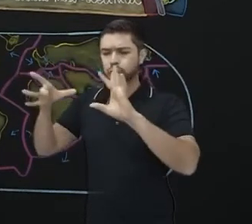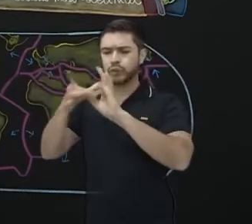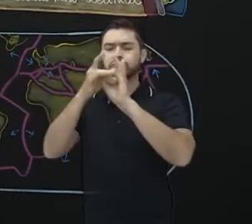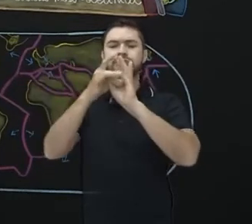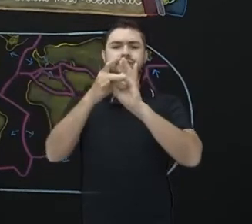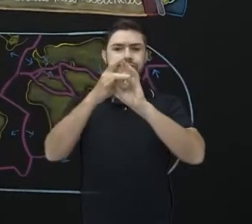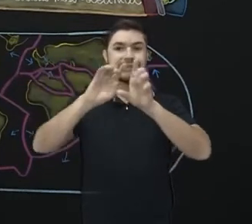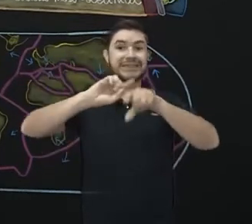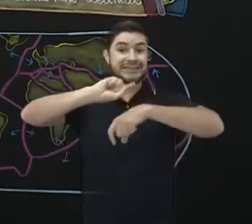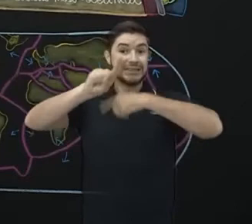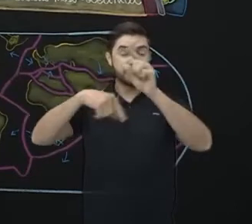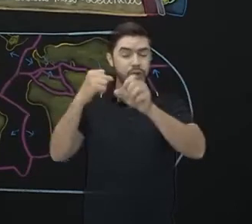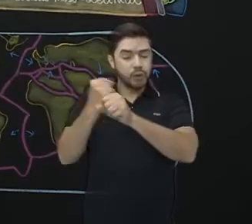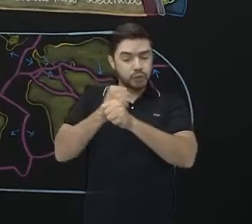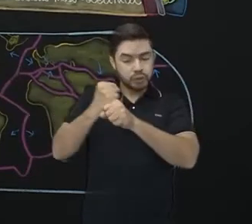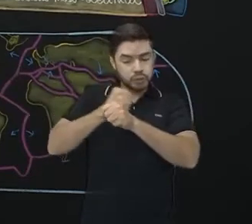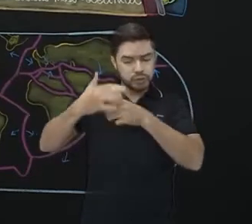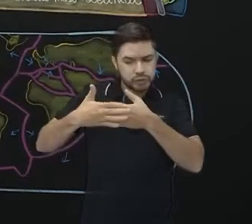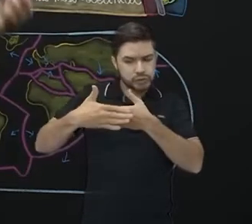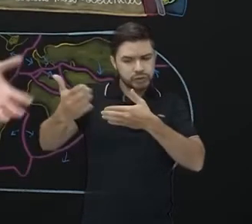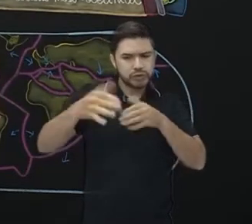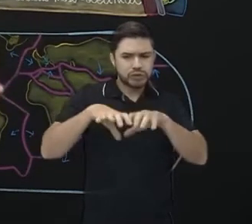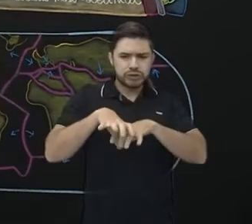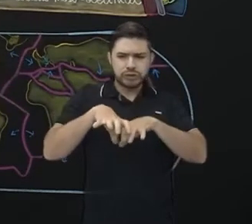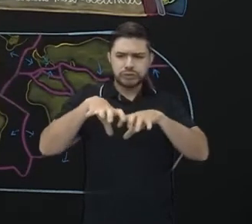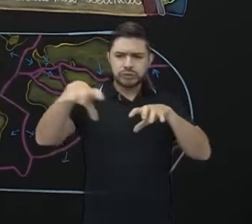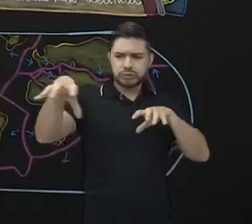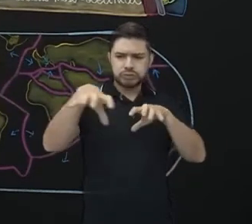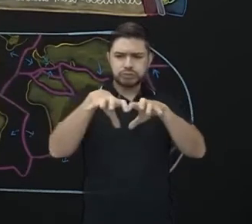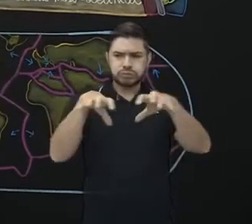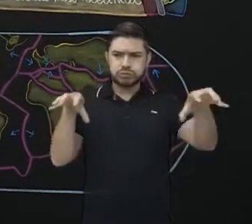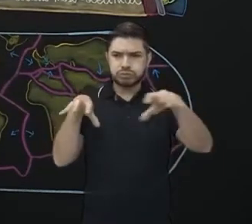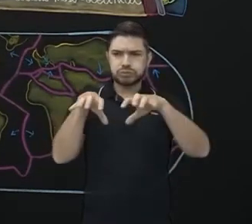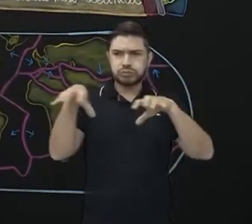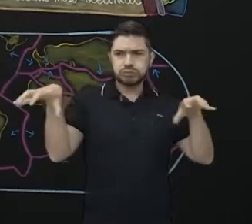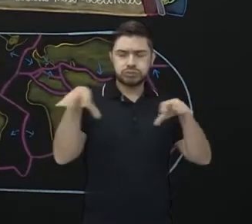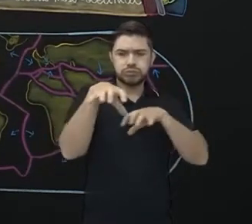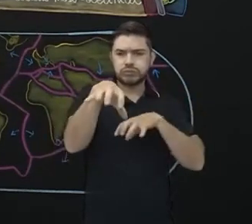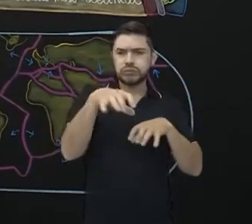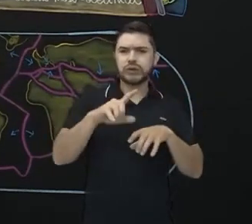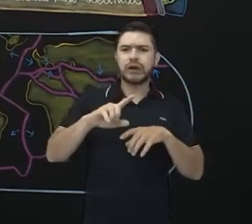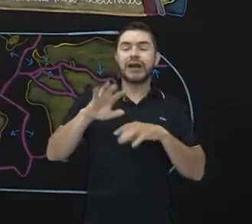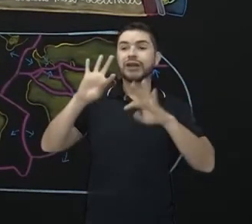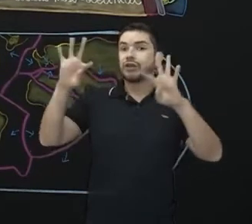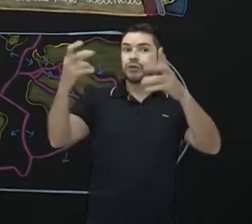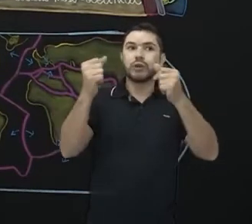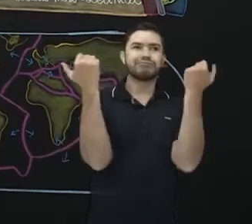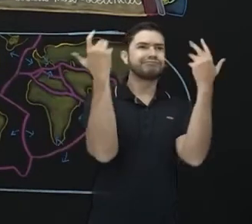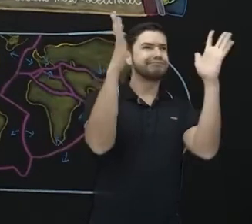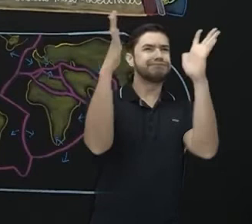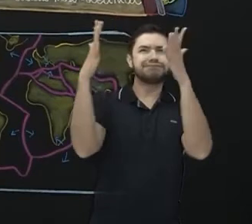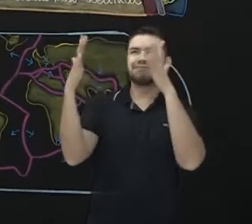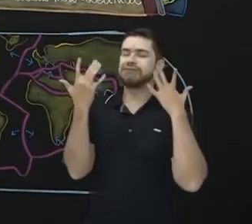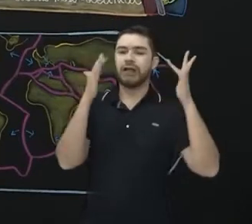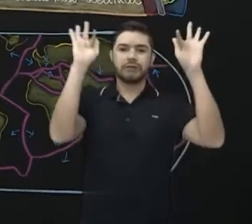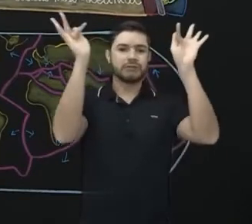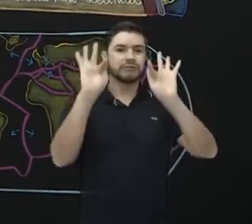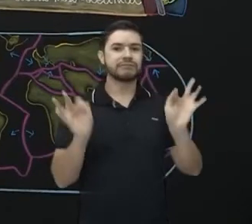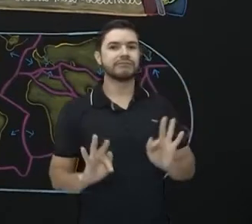depois se separou com o tempo. E todo mundo aplaudiu, ficou feliz, mas daí um cara levantou a mão e disse assim, mas pera,